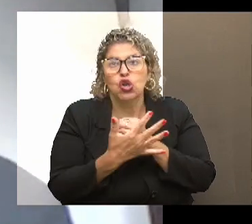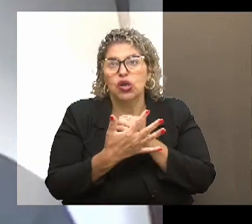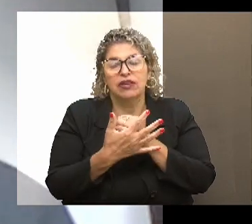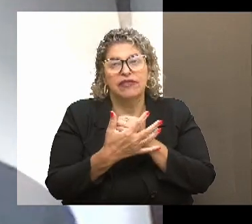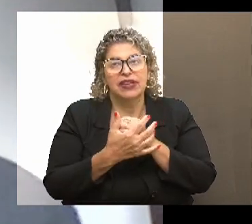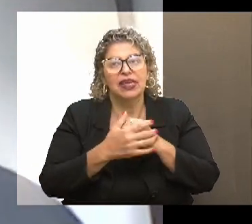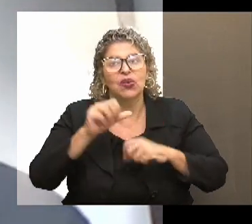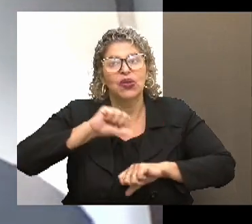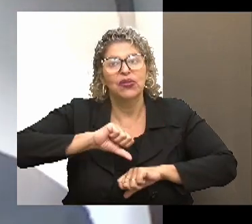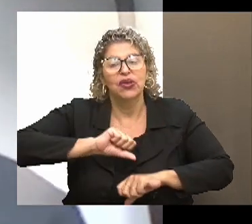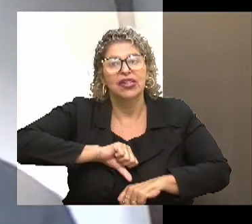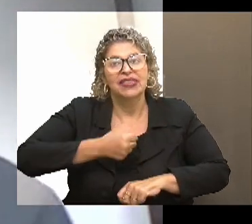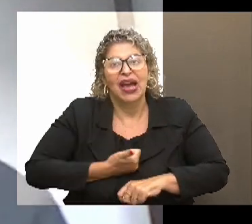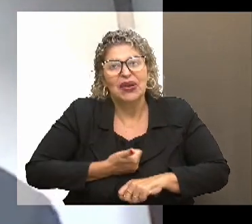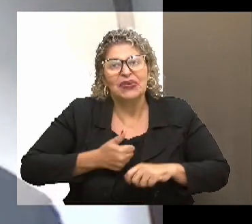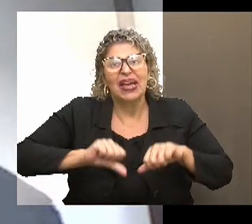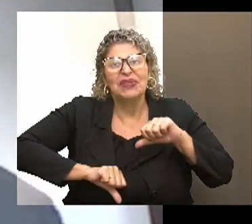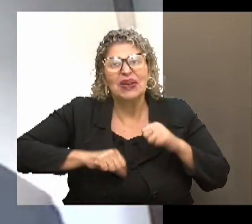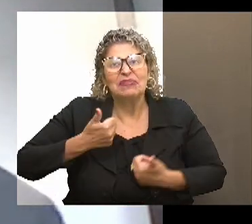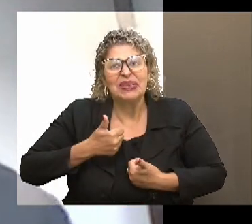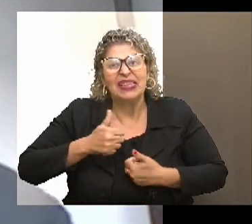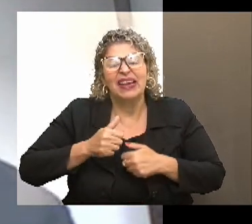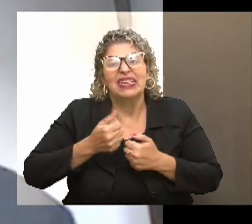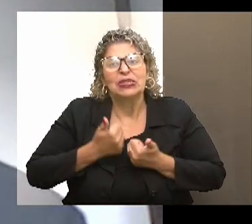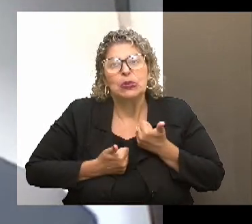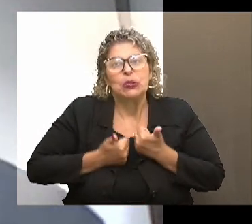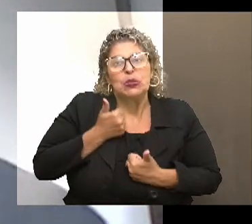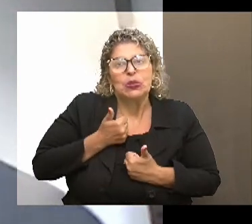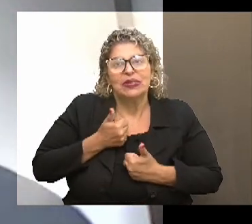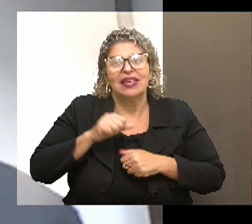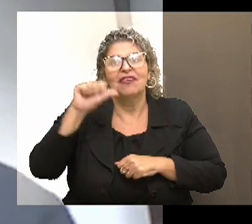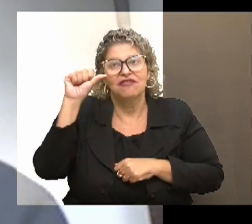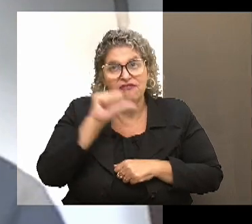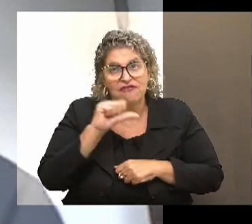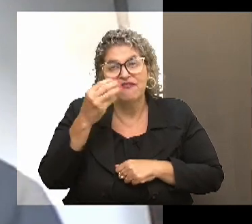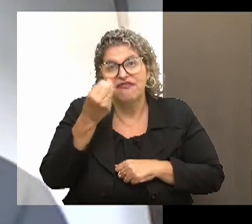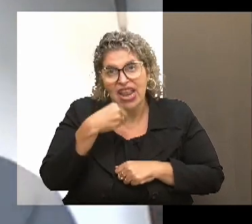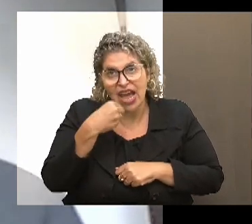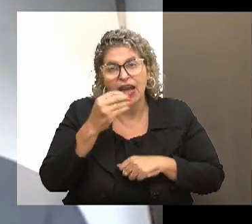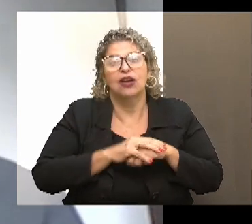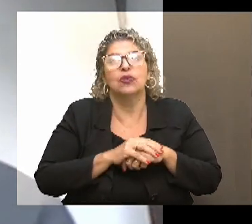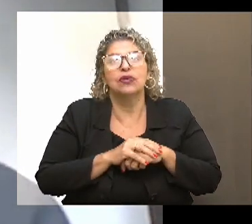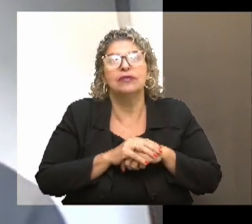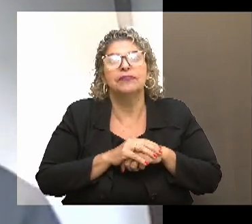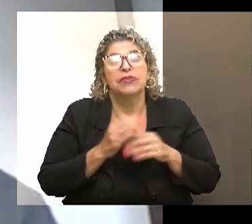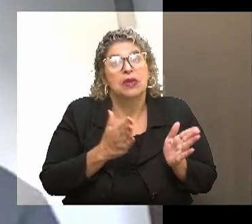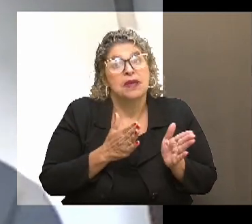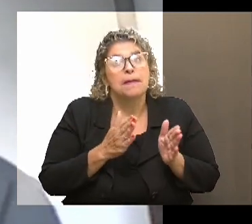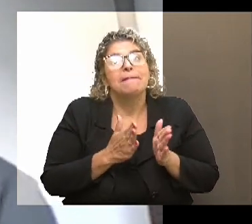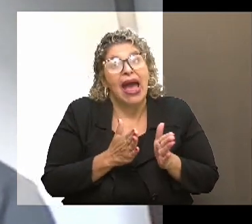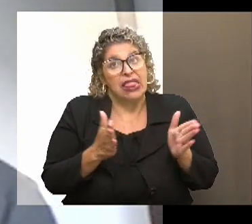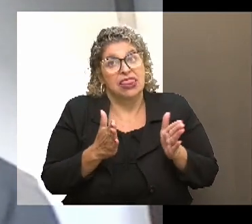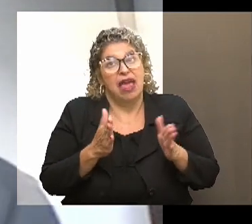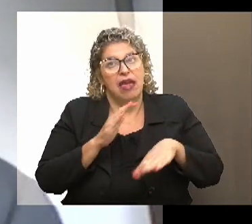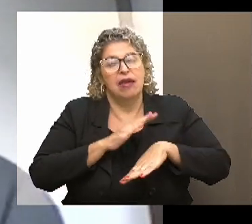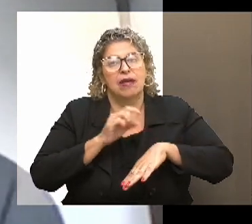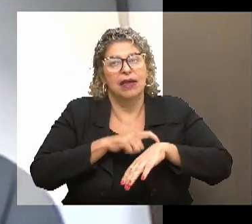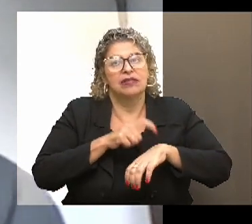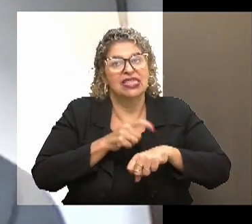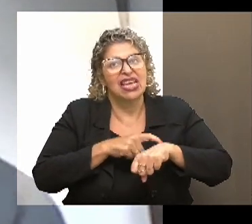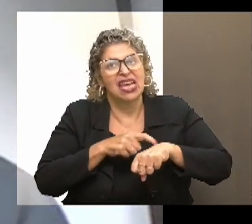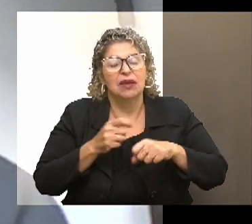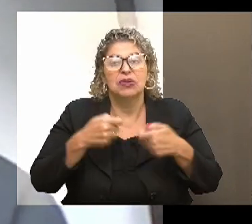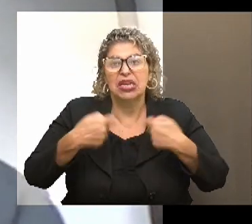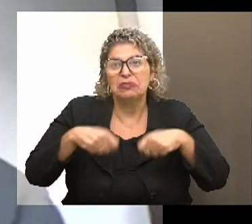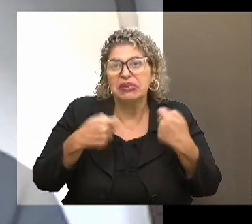imunidade mais baixa, quem passa fome, ou tem uma alimentação deficitária, tem uma imunidade mais baixa. Uma frente de médio prazo, que é ir tirar as fotos, perguntar o que a